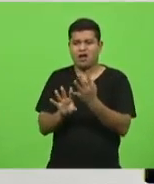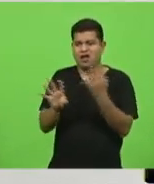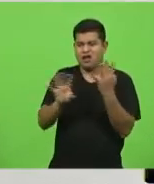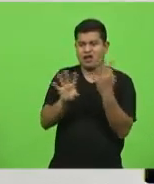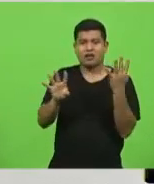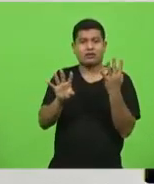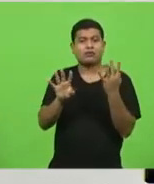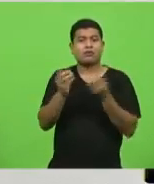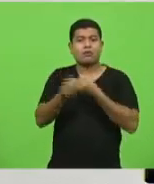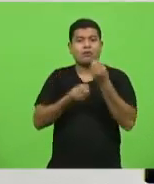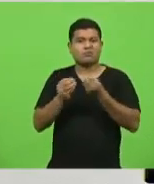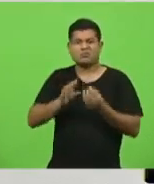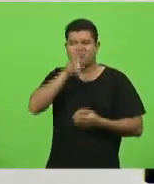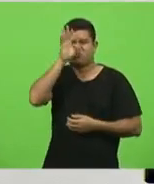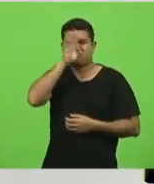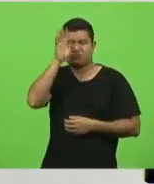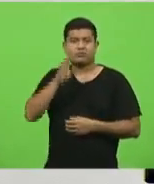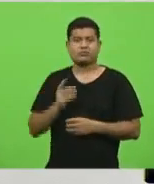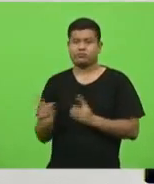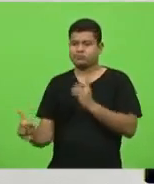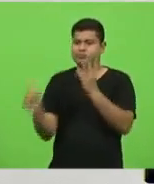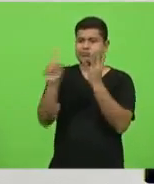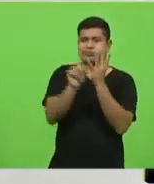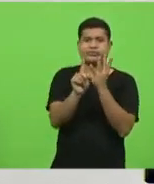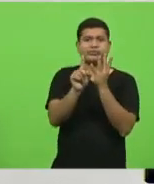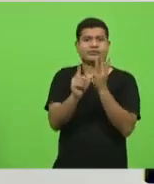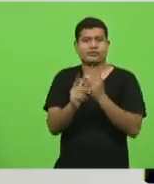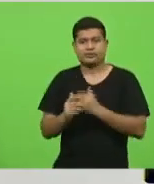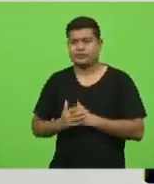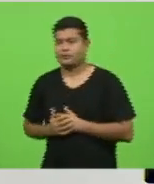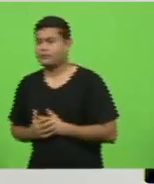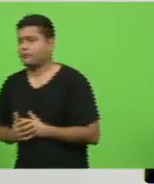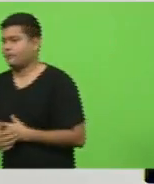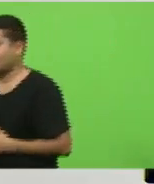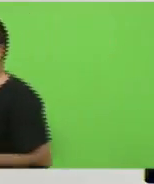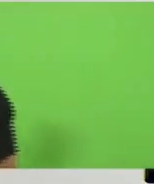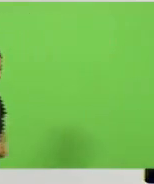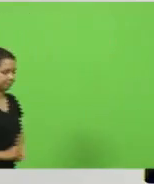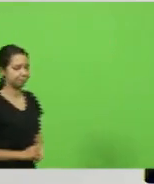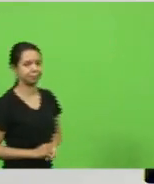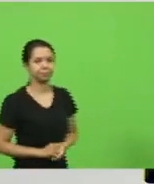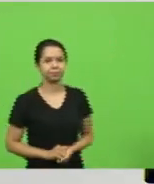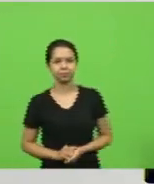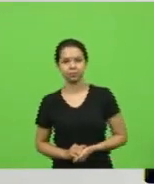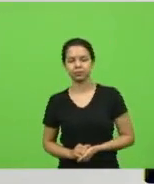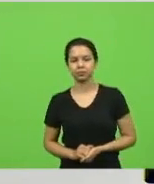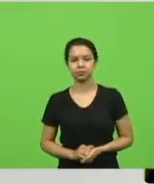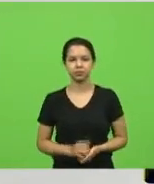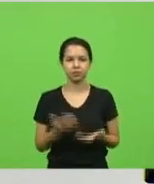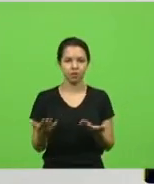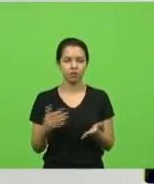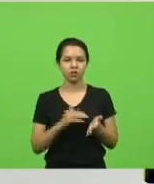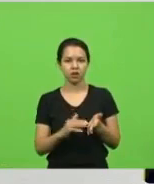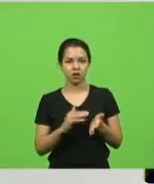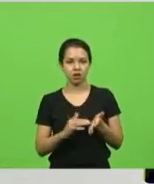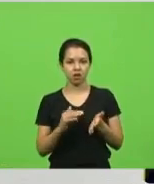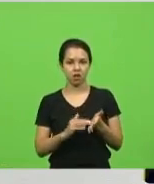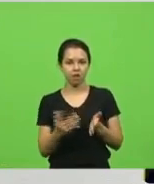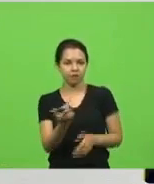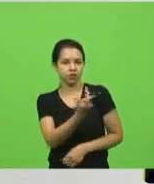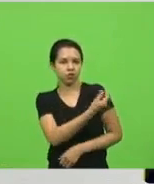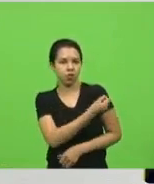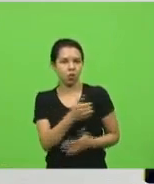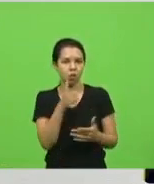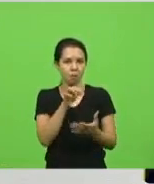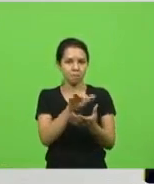casos e escândalos. Teve um caso de Bom Jardim da Serra, onde o secretário vacinou a esposa e disse, não, foi um